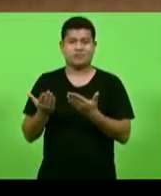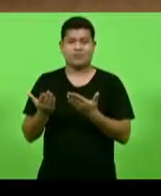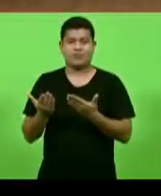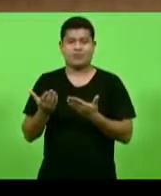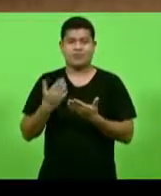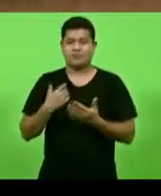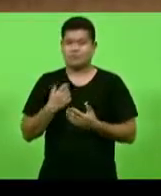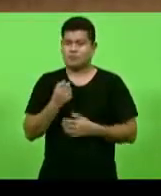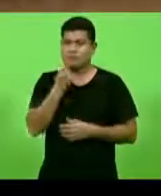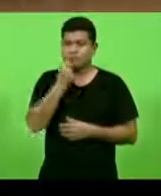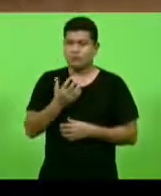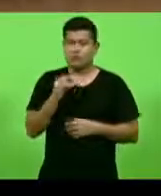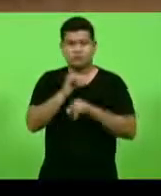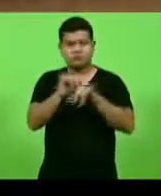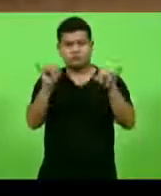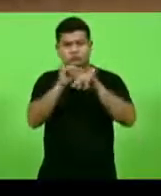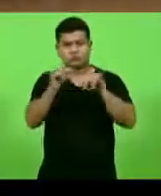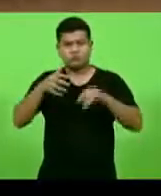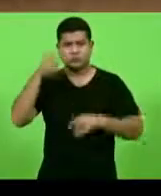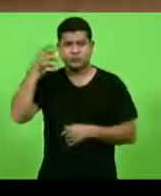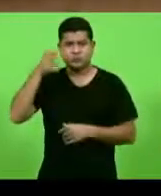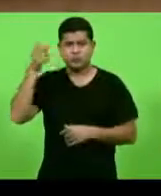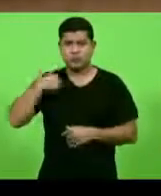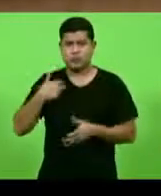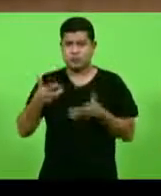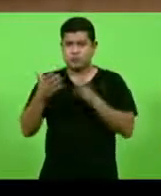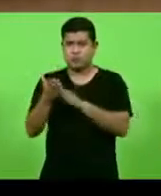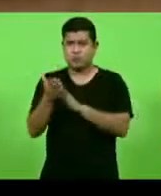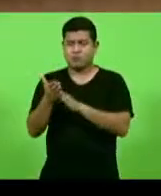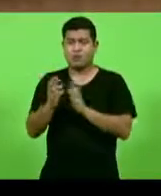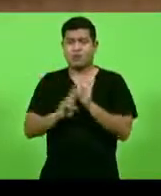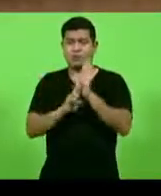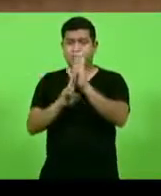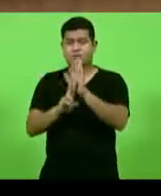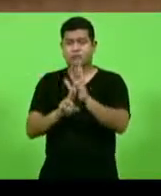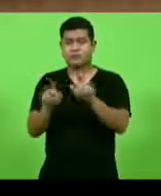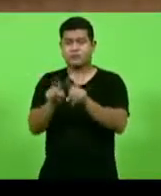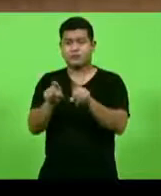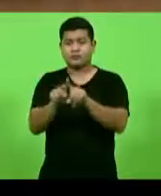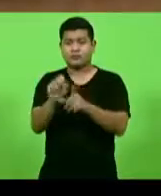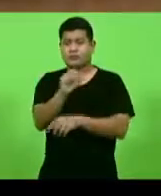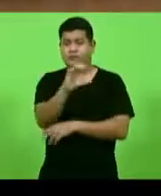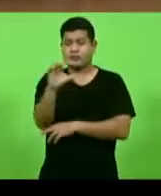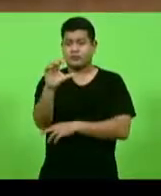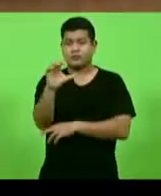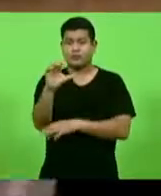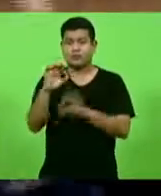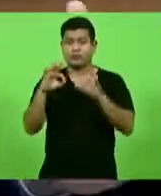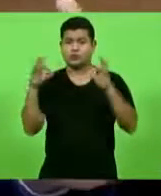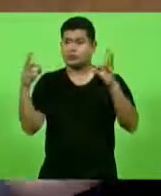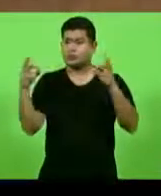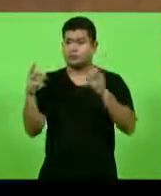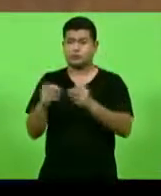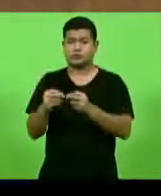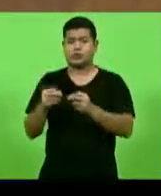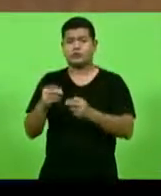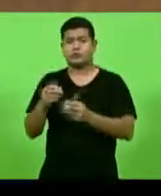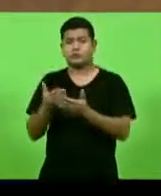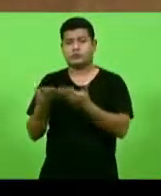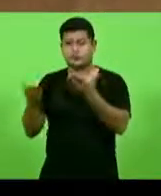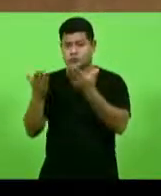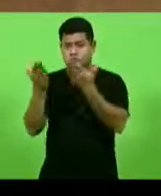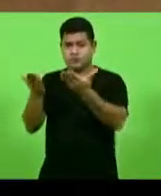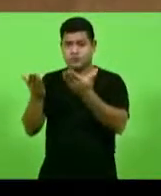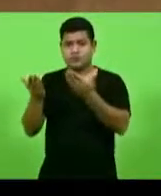intervenção. Queria parabenizar, em nome da minha cidade, em nome do Estado de Santa Catarina, todo o trabalho que você lê, essa